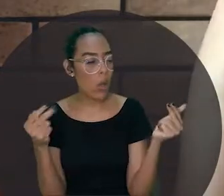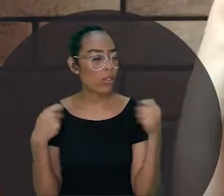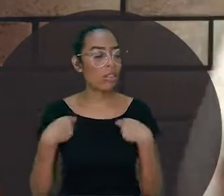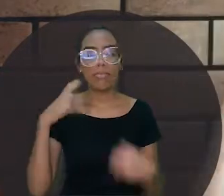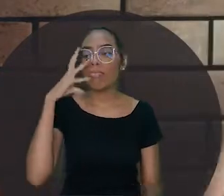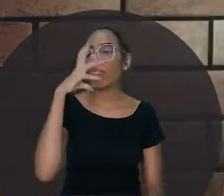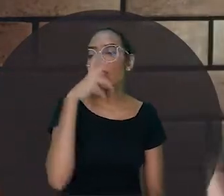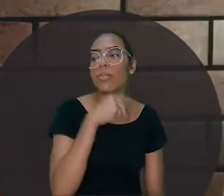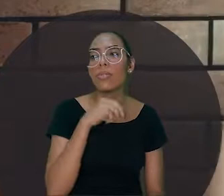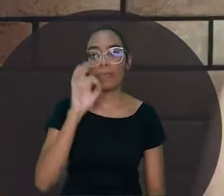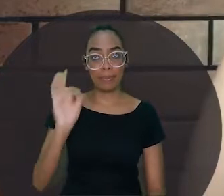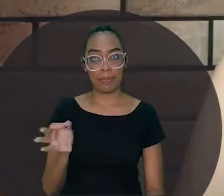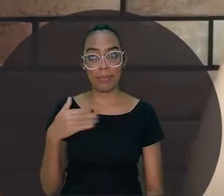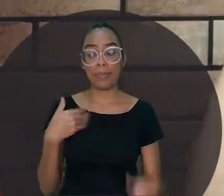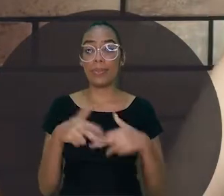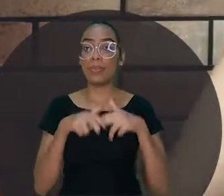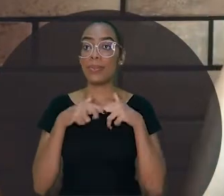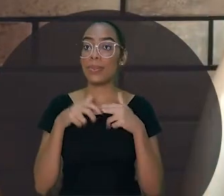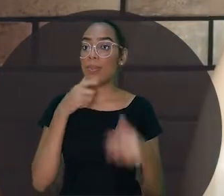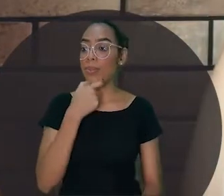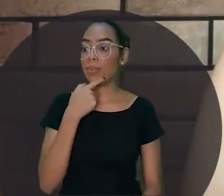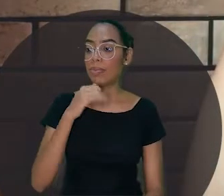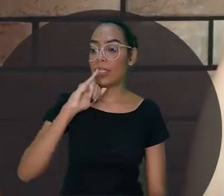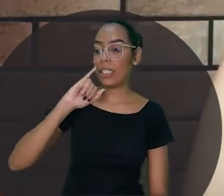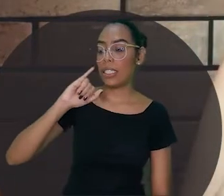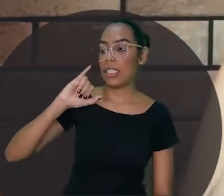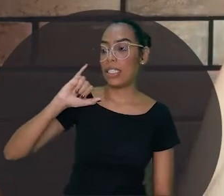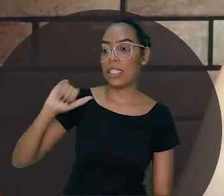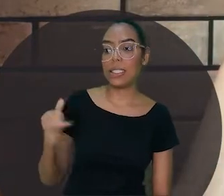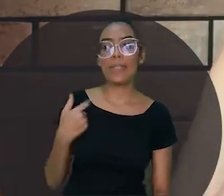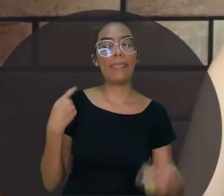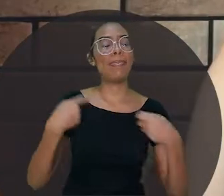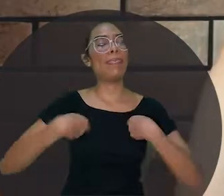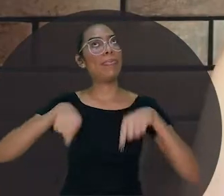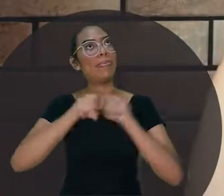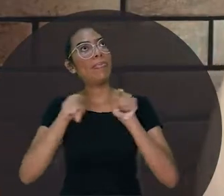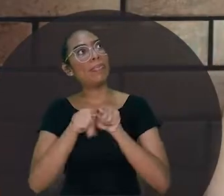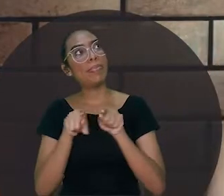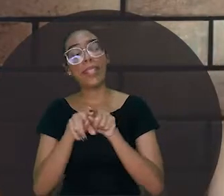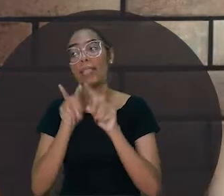flor bem bonita, né? E o Xing Ling Ling Ling também.